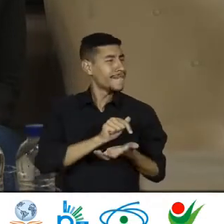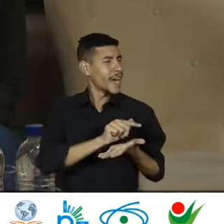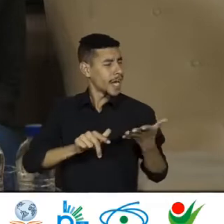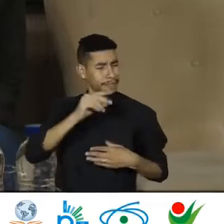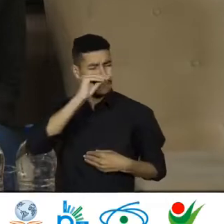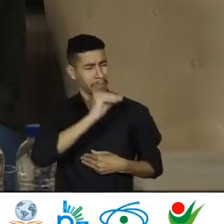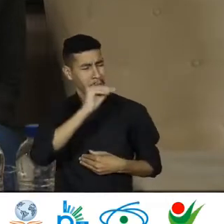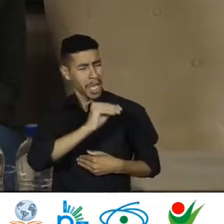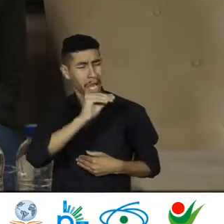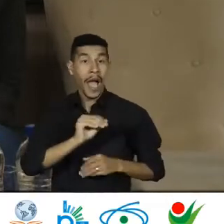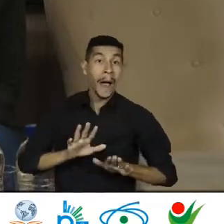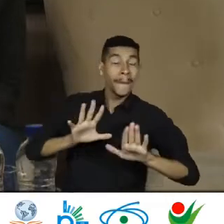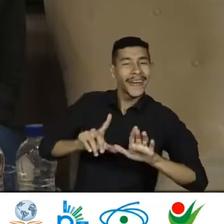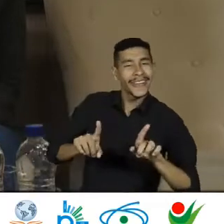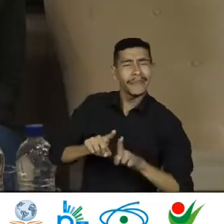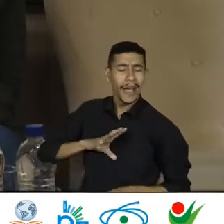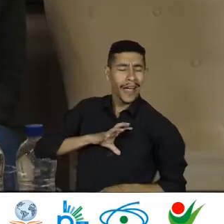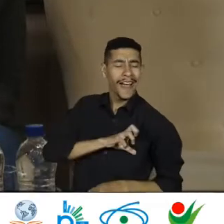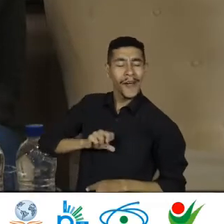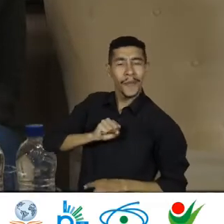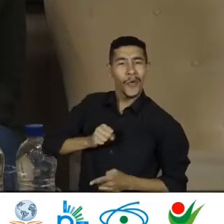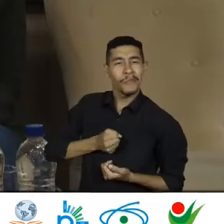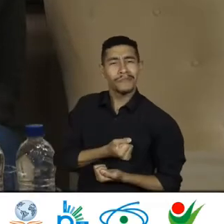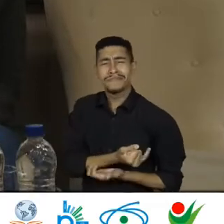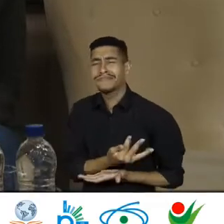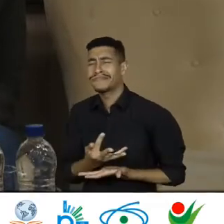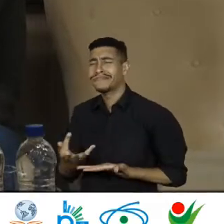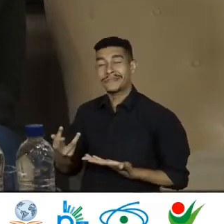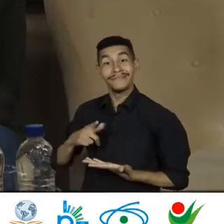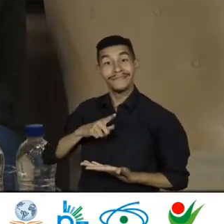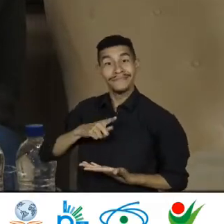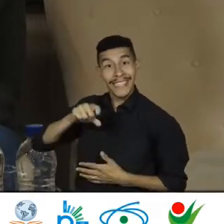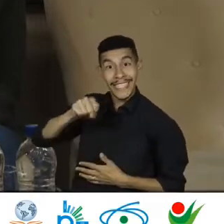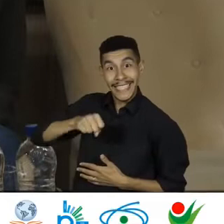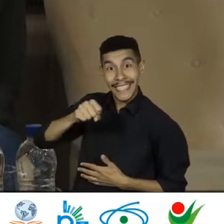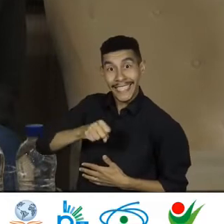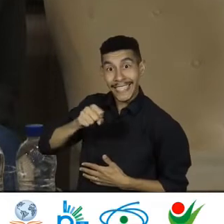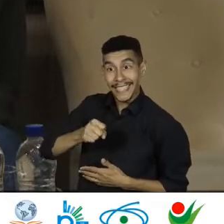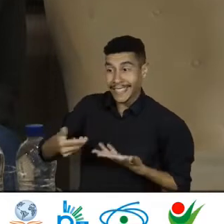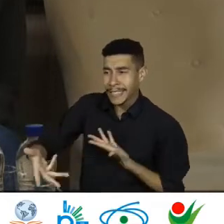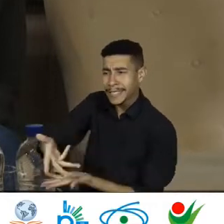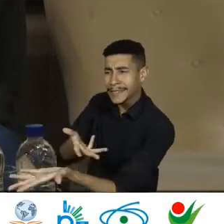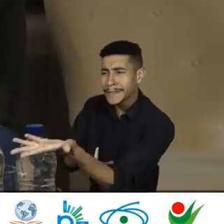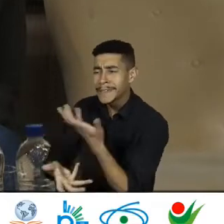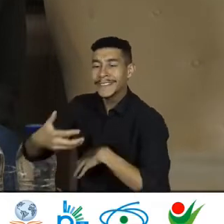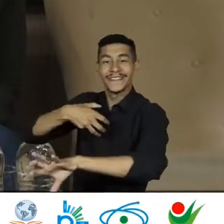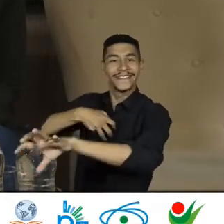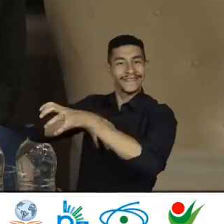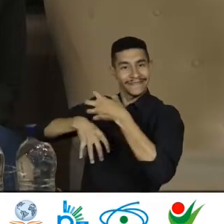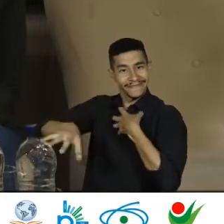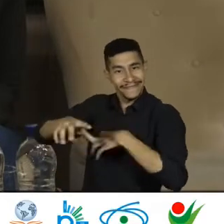mas tem também amor que a gente querer tem.